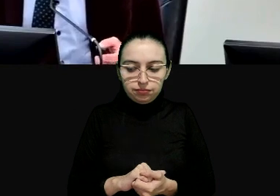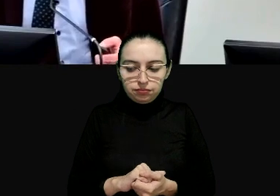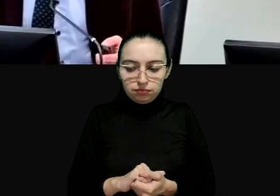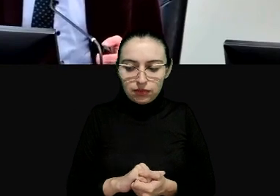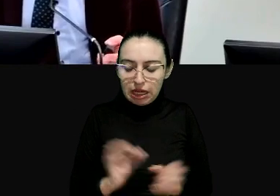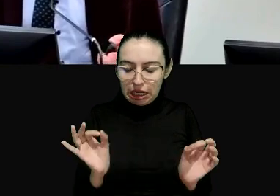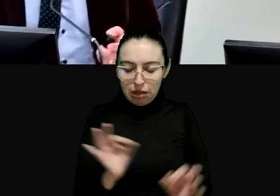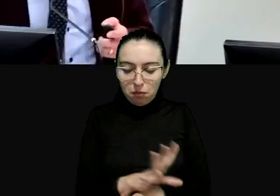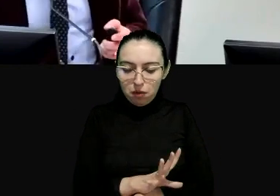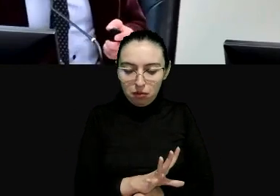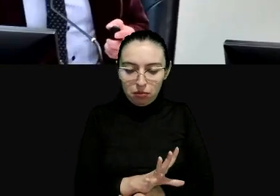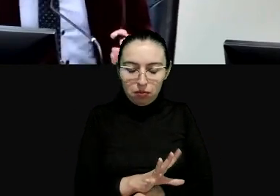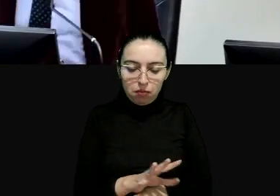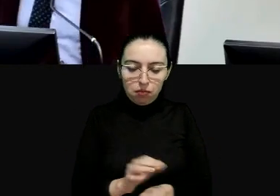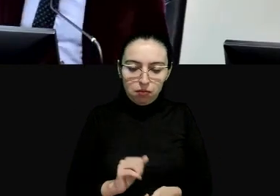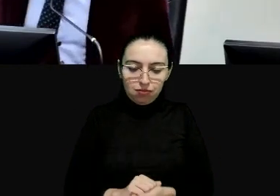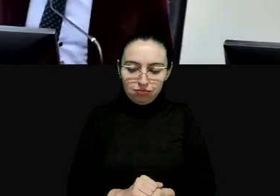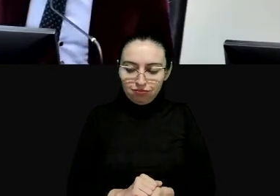se acabou